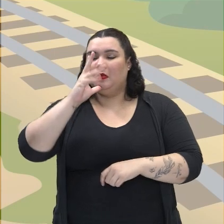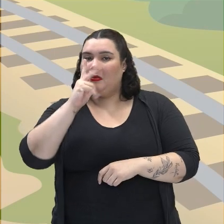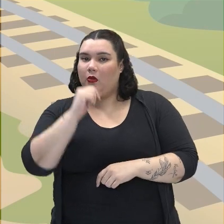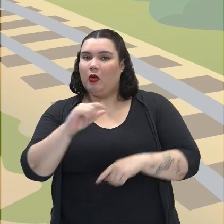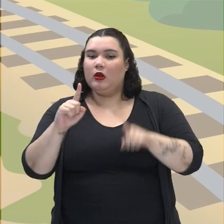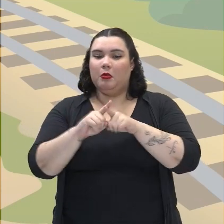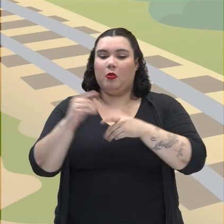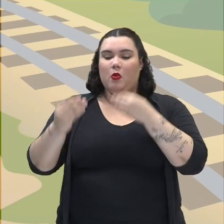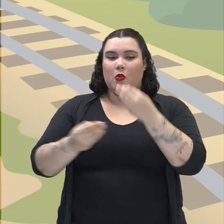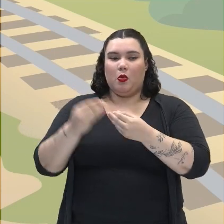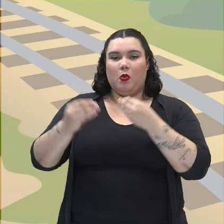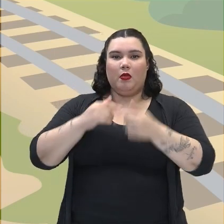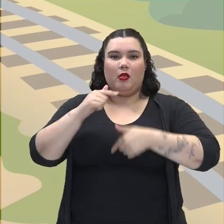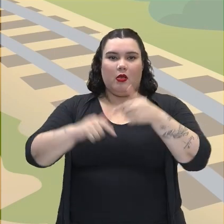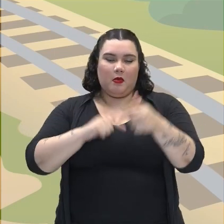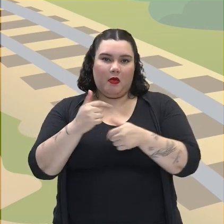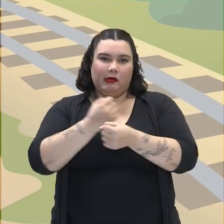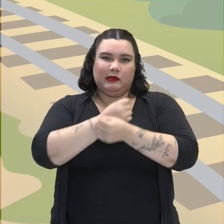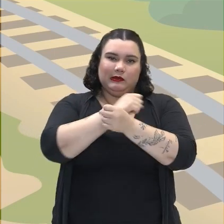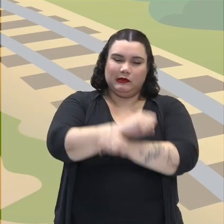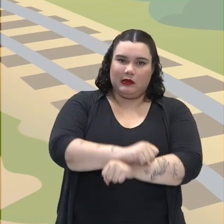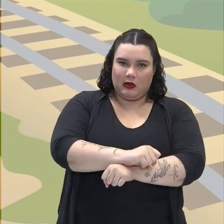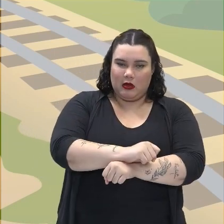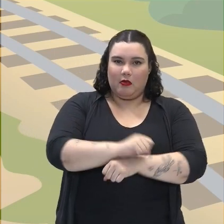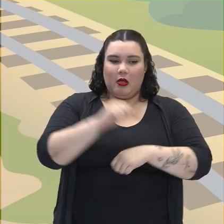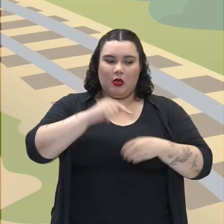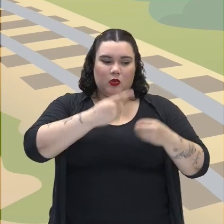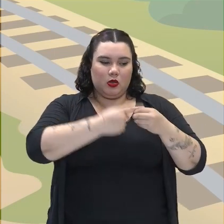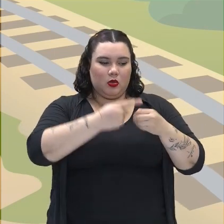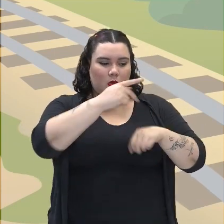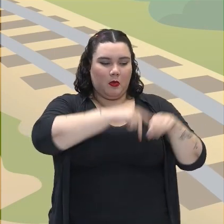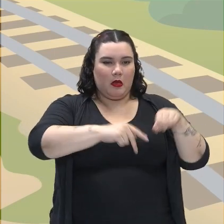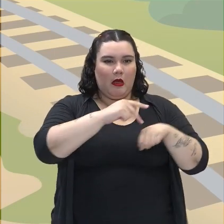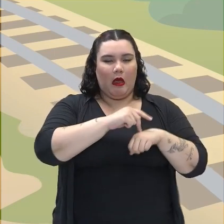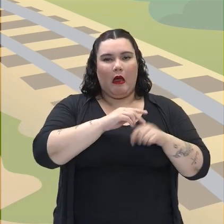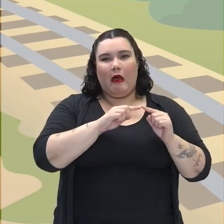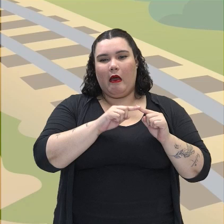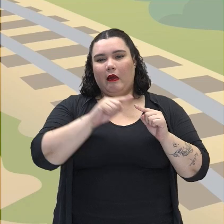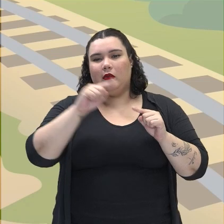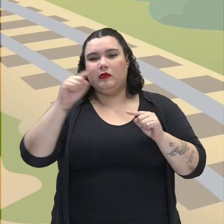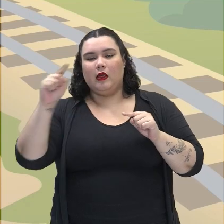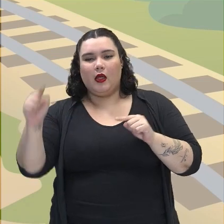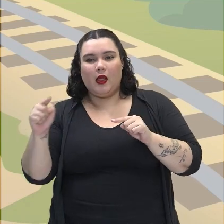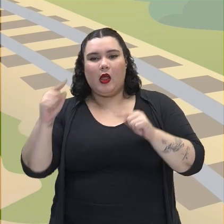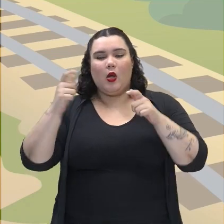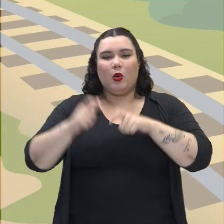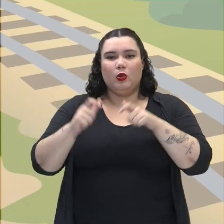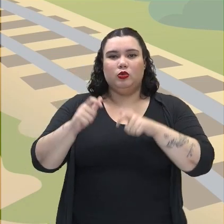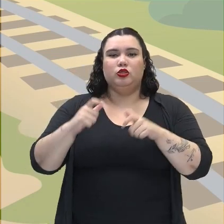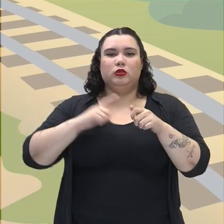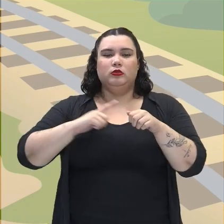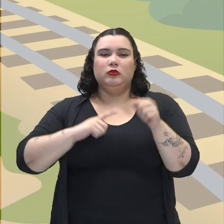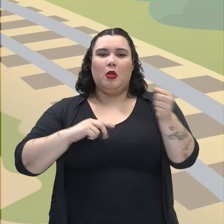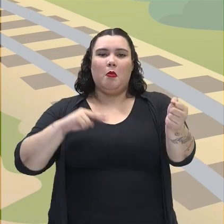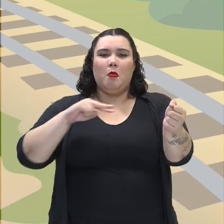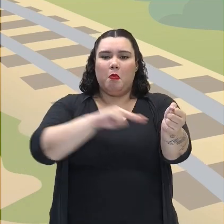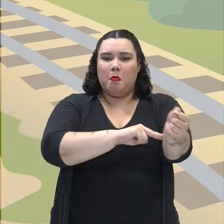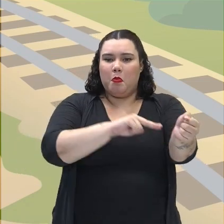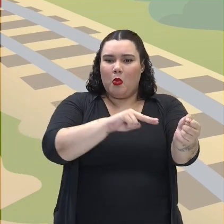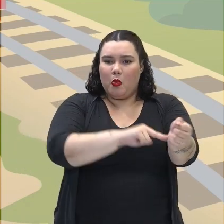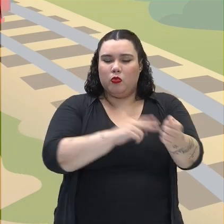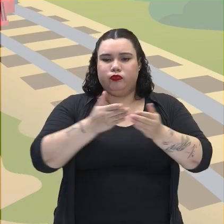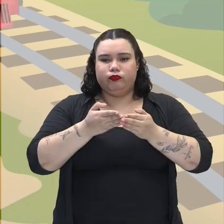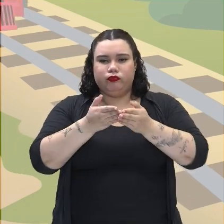para se transportar o café do interior do país até as zonas portuárias. Por conta disso, se decidiu investir no